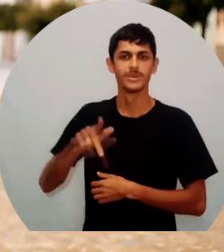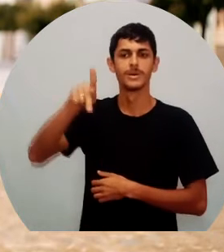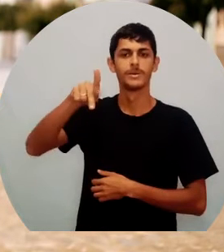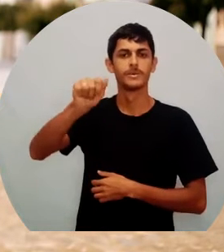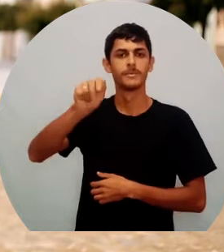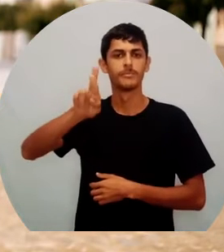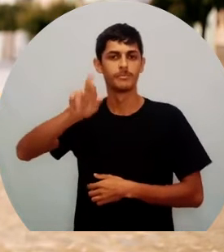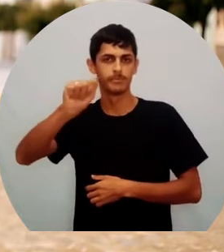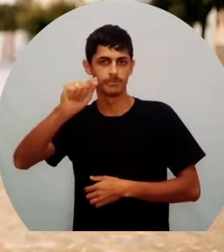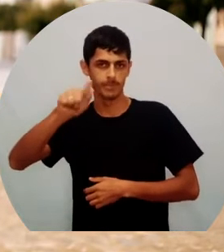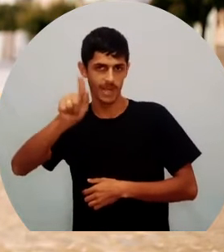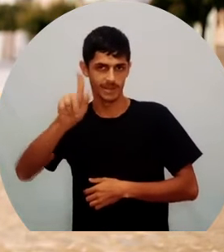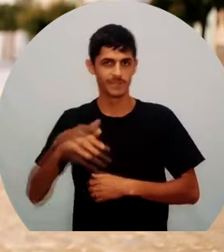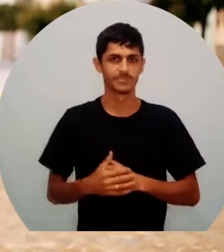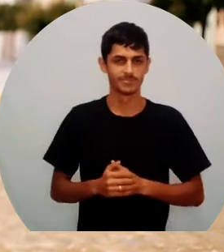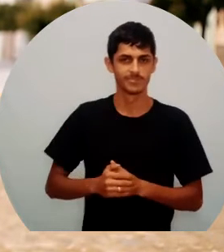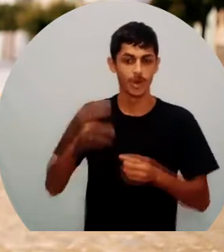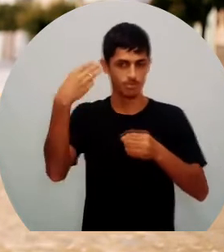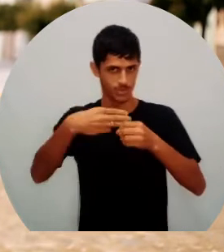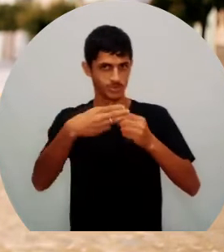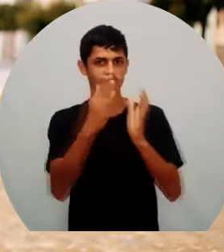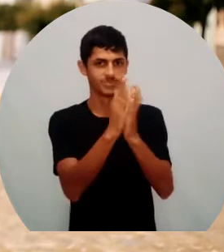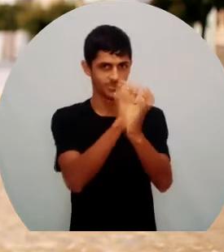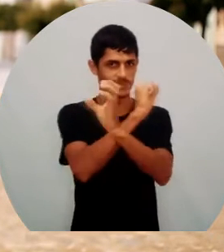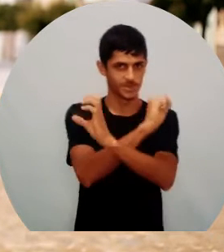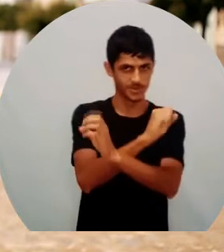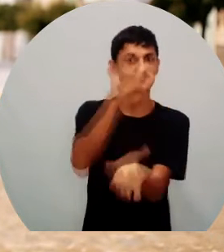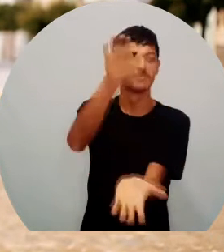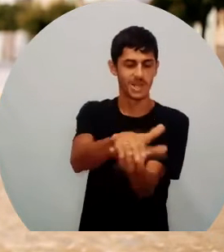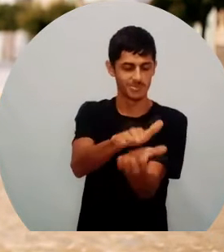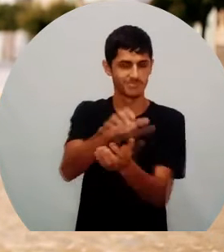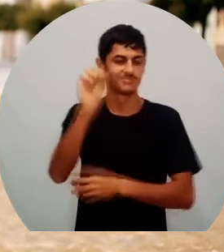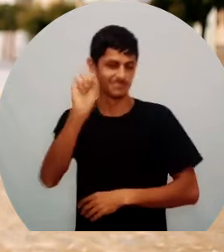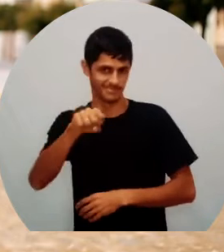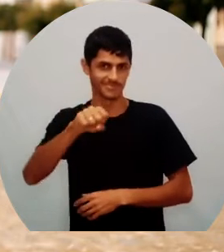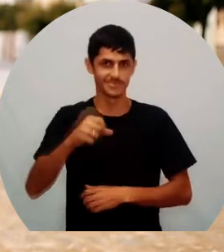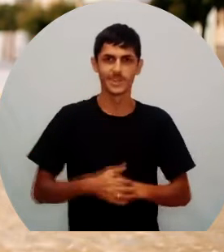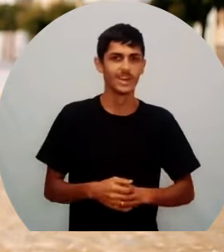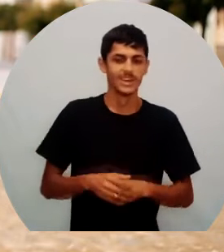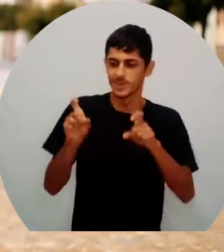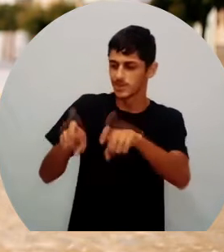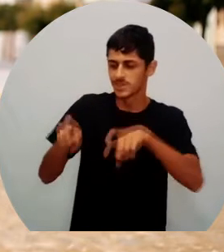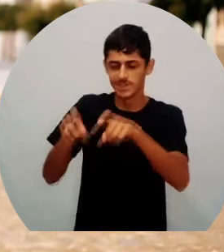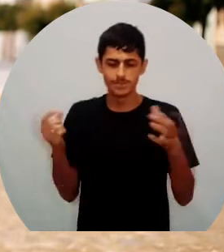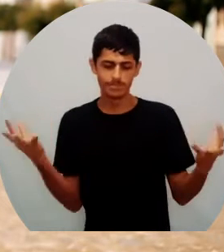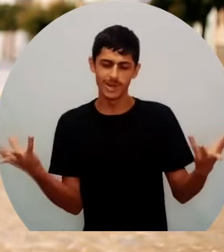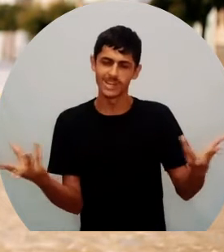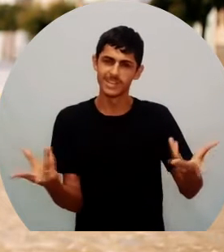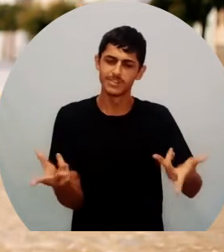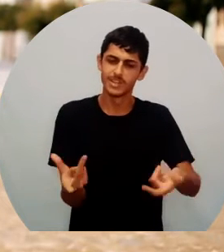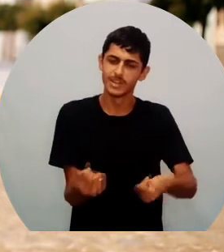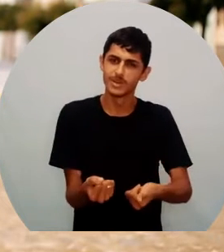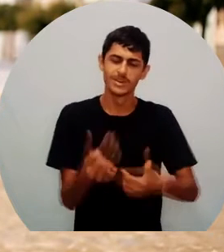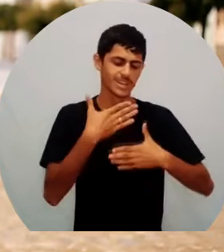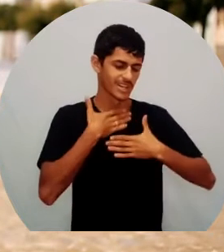aqui no município de Santa Cruz do Capibaribe, Pernambuco. Essa vila encantadora, essa vila tranquila,